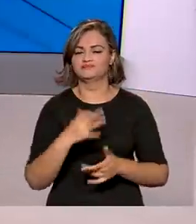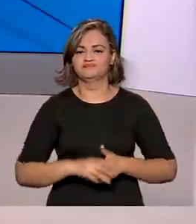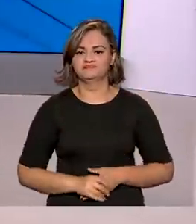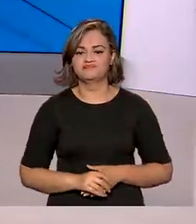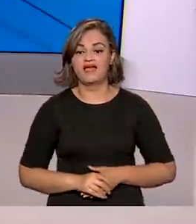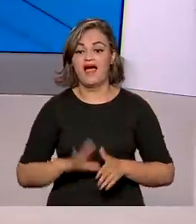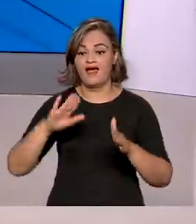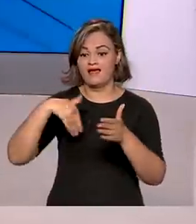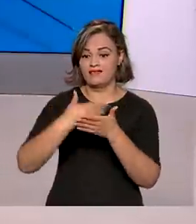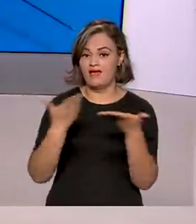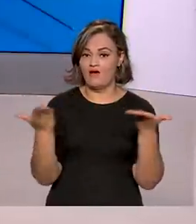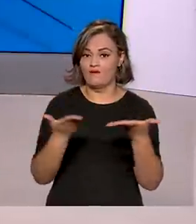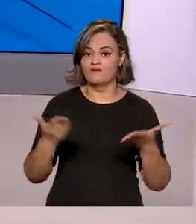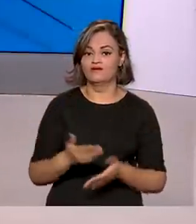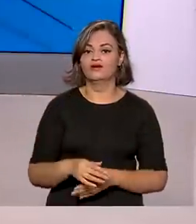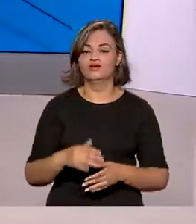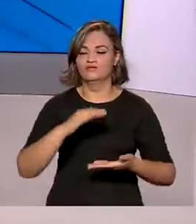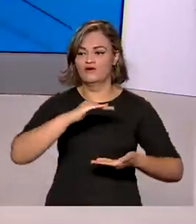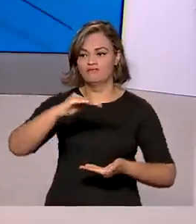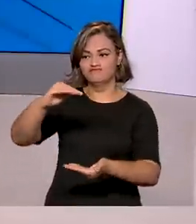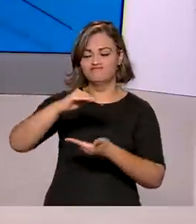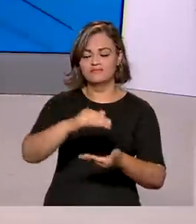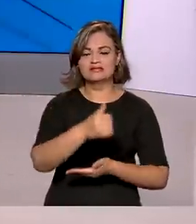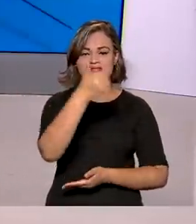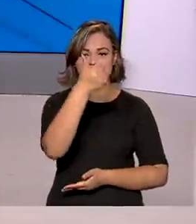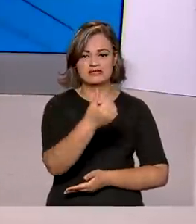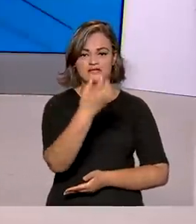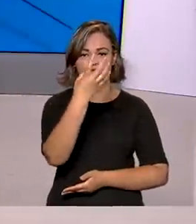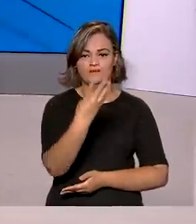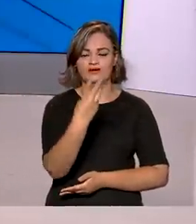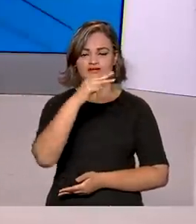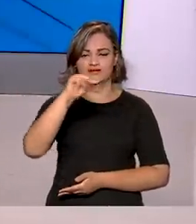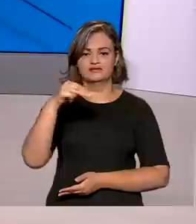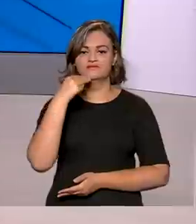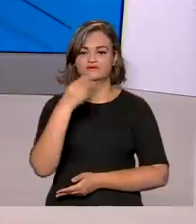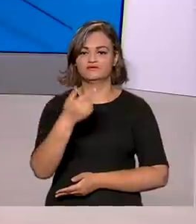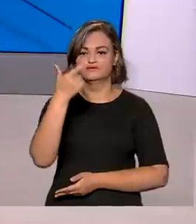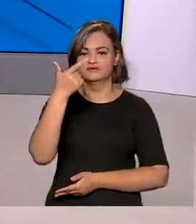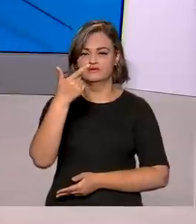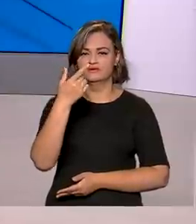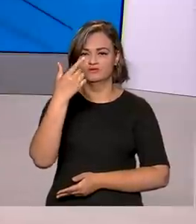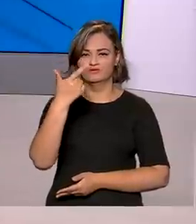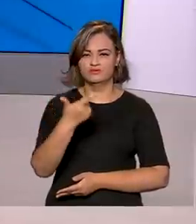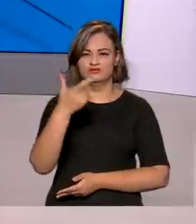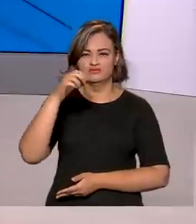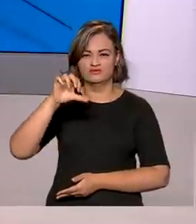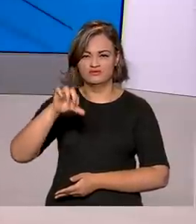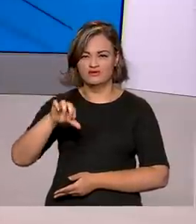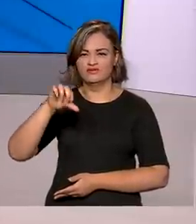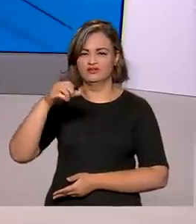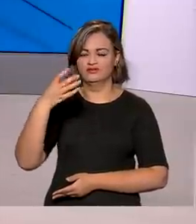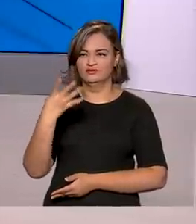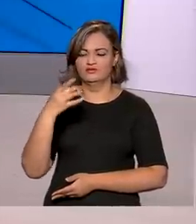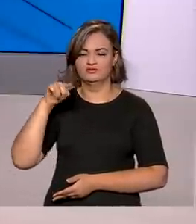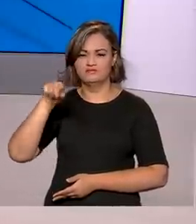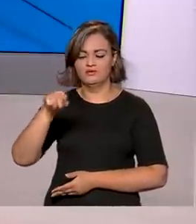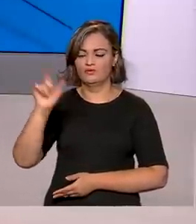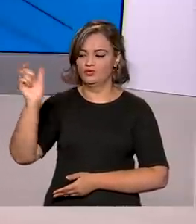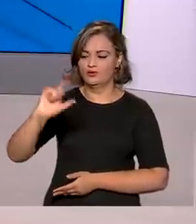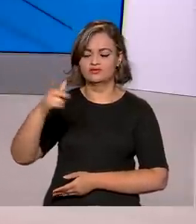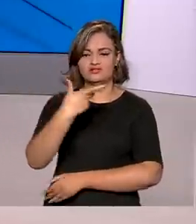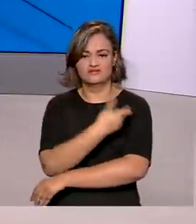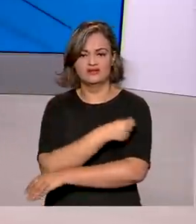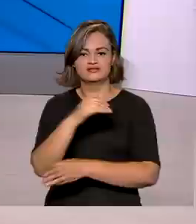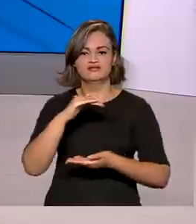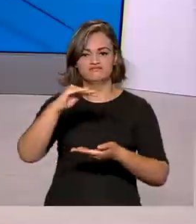Até agora foram distribuídas 143.996.942 doses